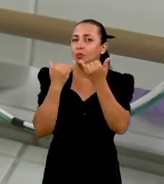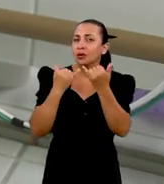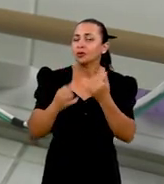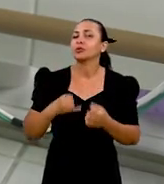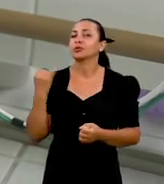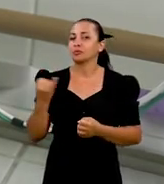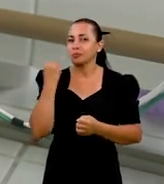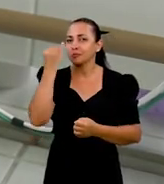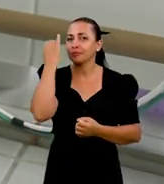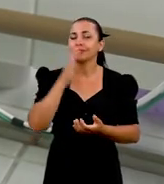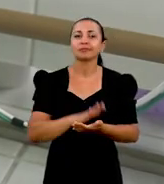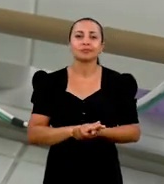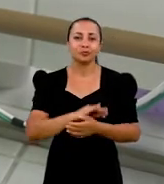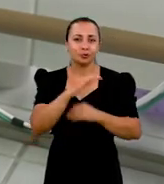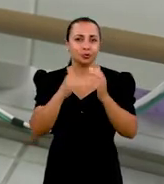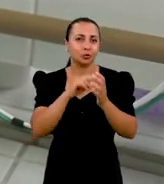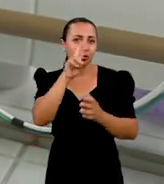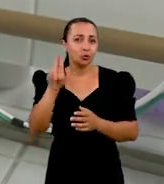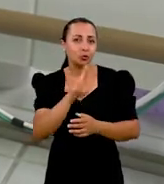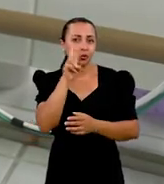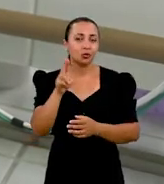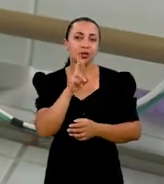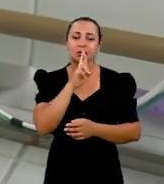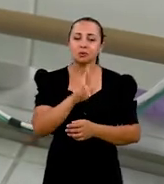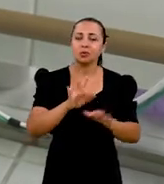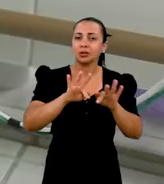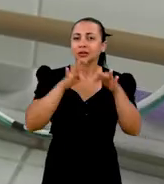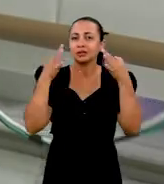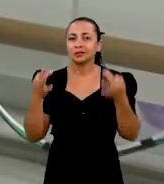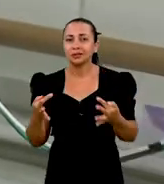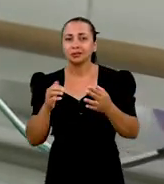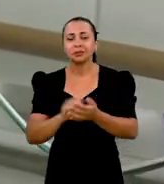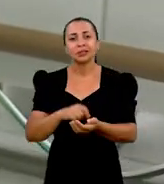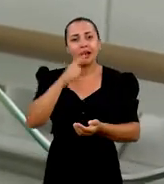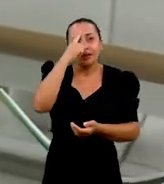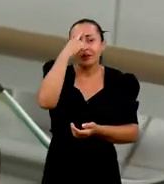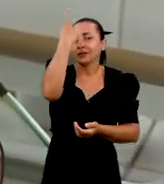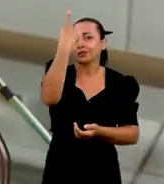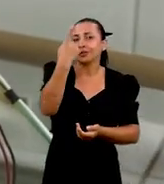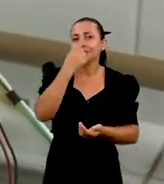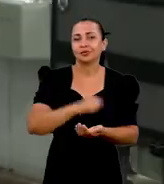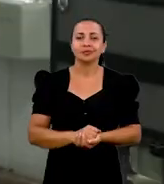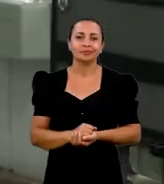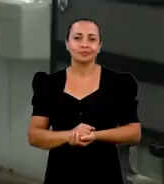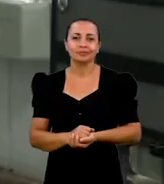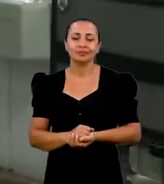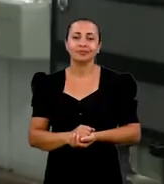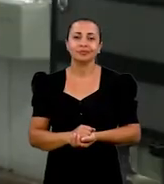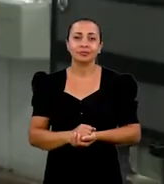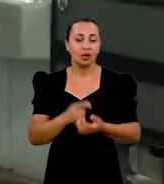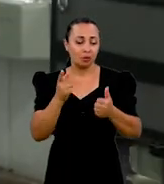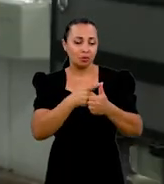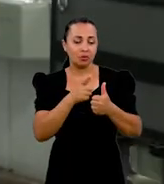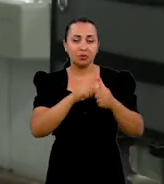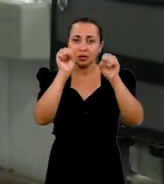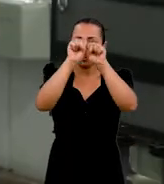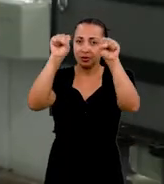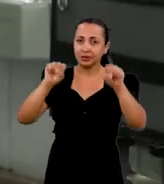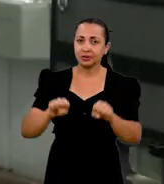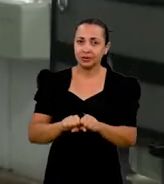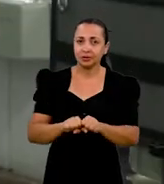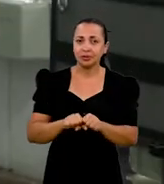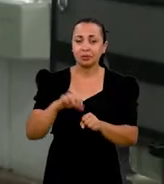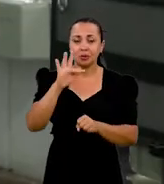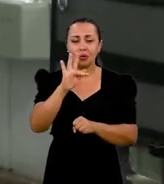estratégicas. Tudo isso usando soluções simples e inventivas. Esse primeiro protótipo, esse primeiro